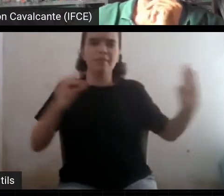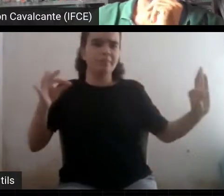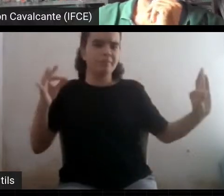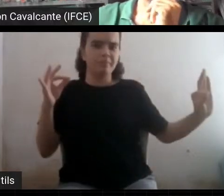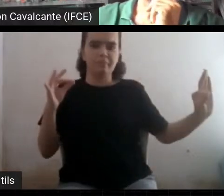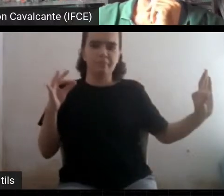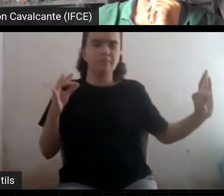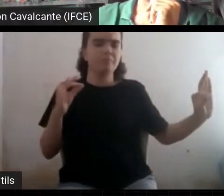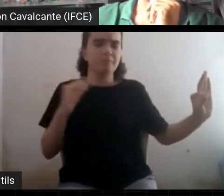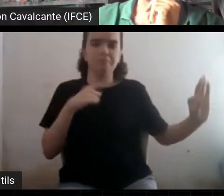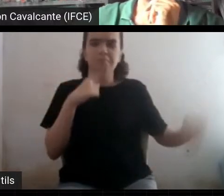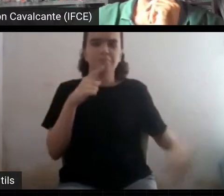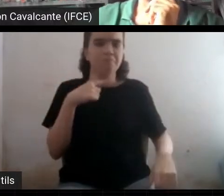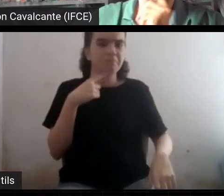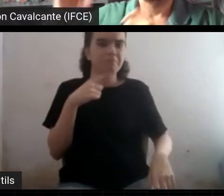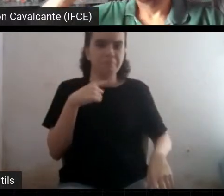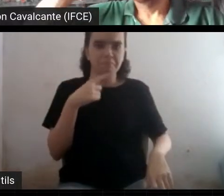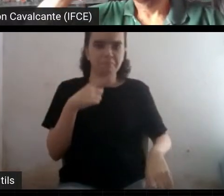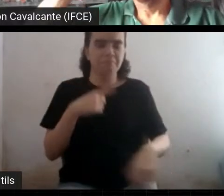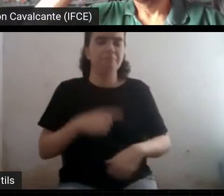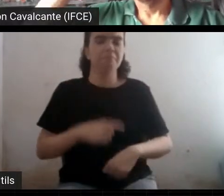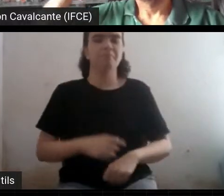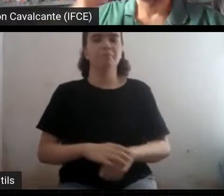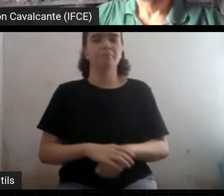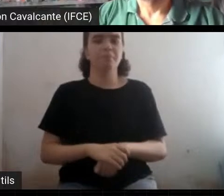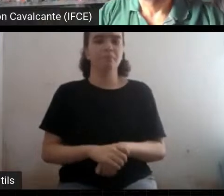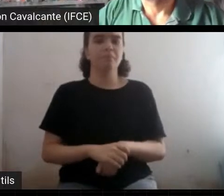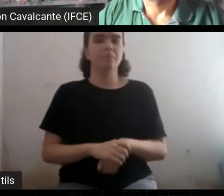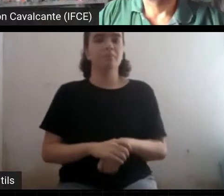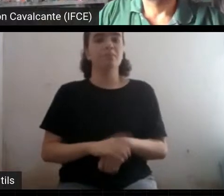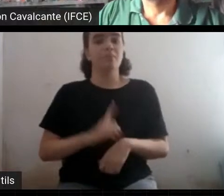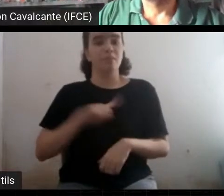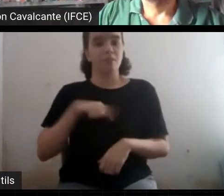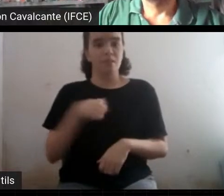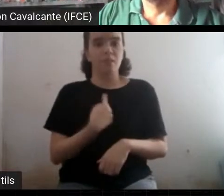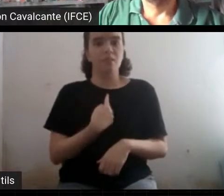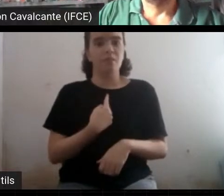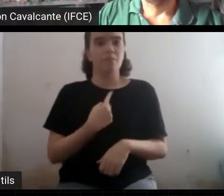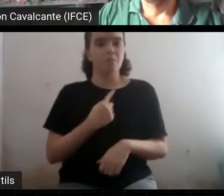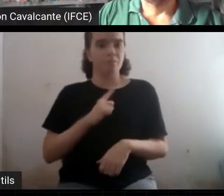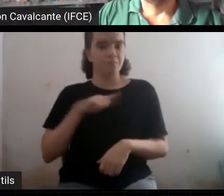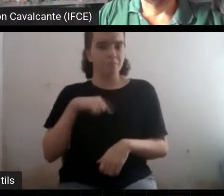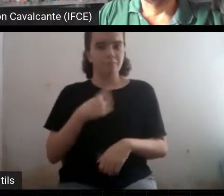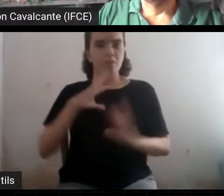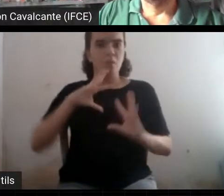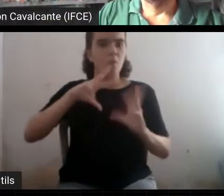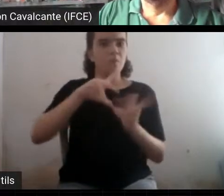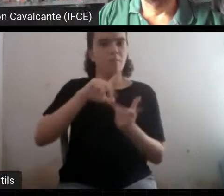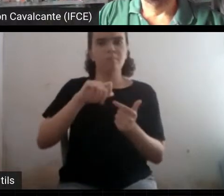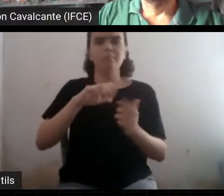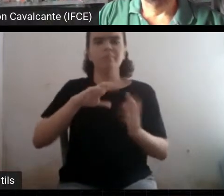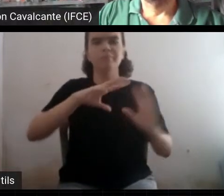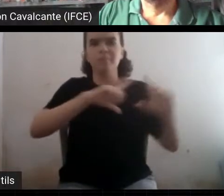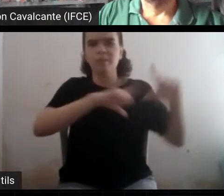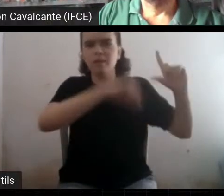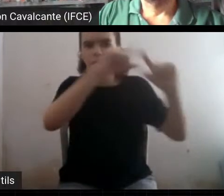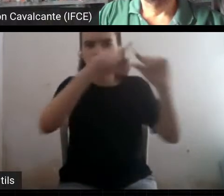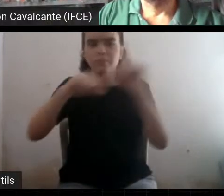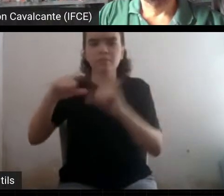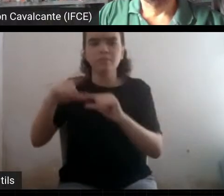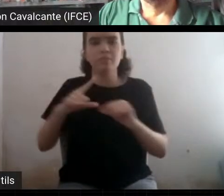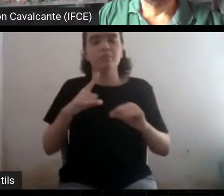no início. Como eu falei, nós vivemos dentro de uma bolha. O universo fora disso ainda tem mais coisas.